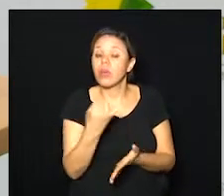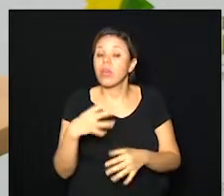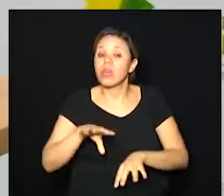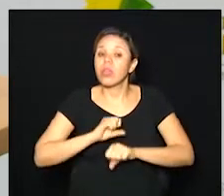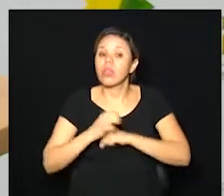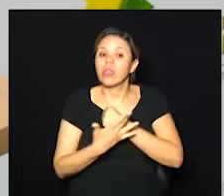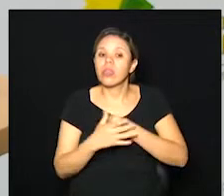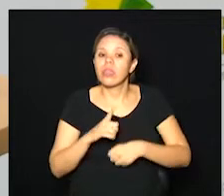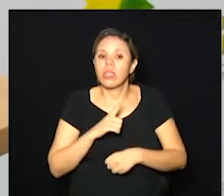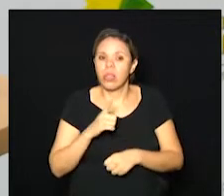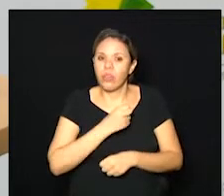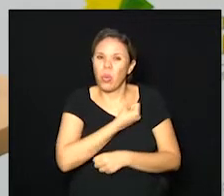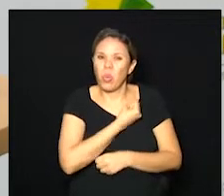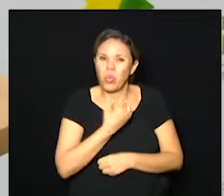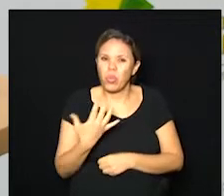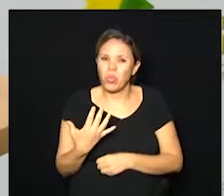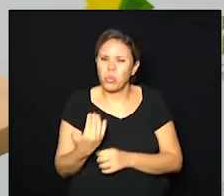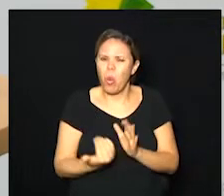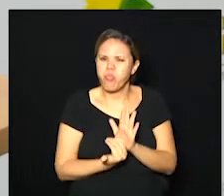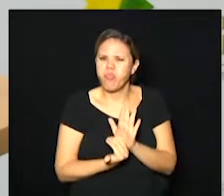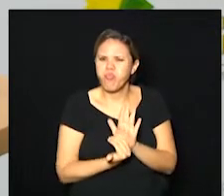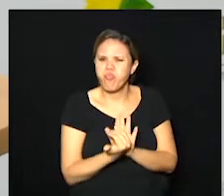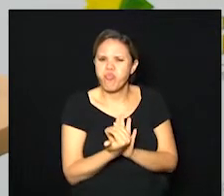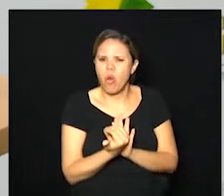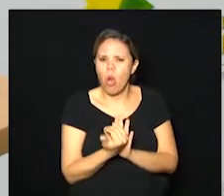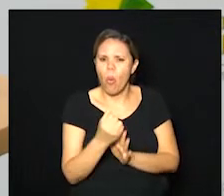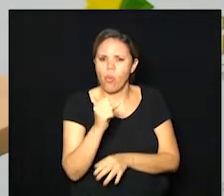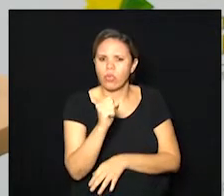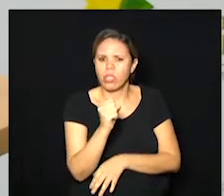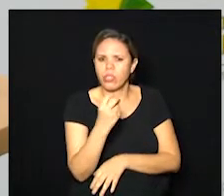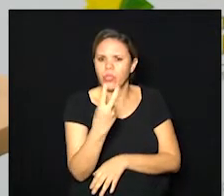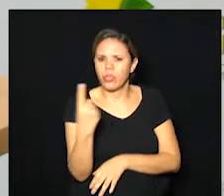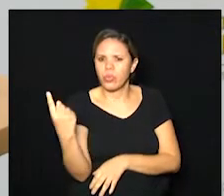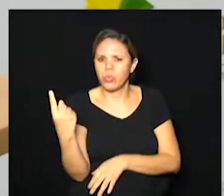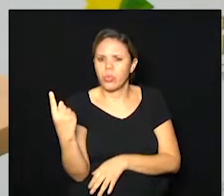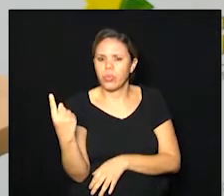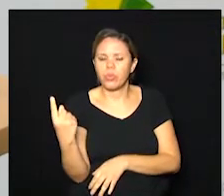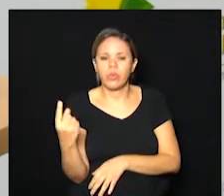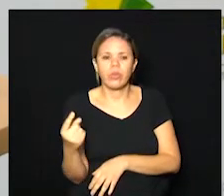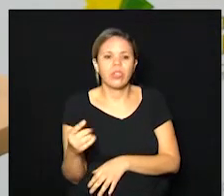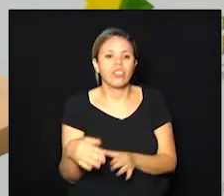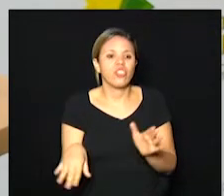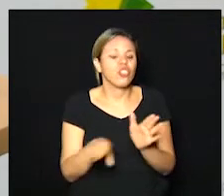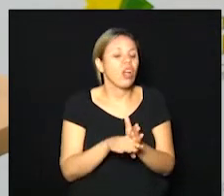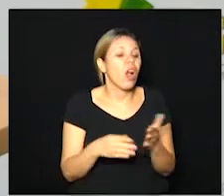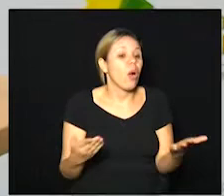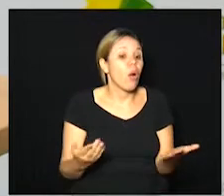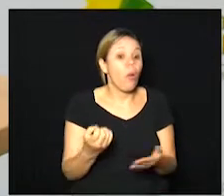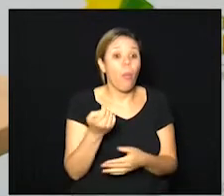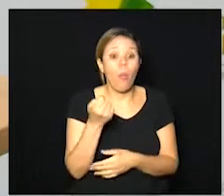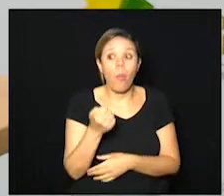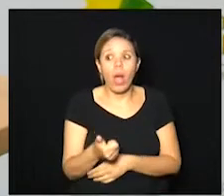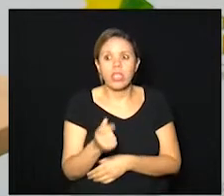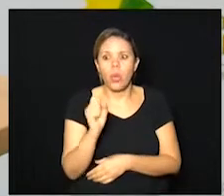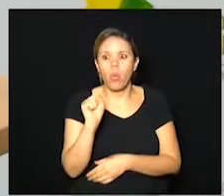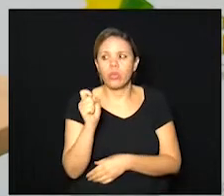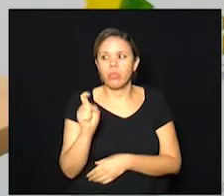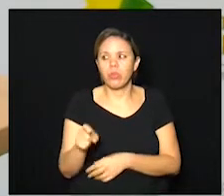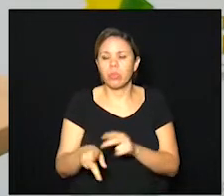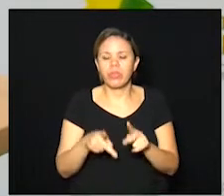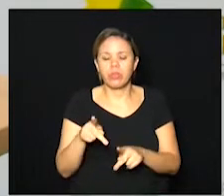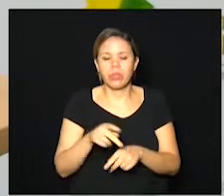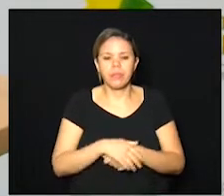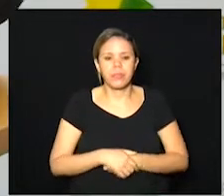tivemos um número que aumentou, 821, chegamos a quase 8.000 pessoas